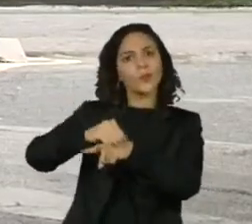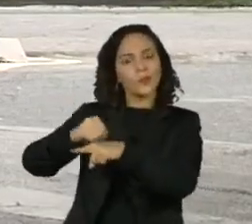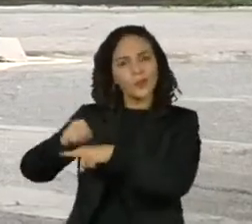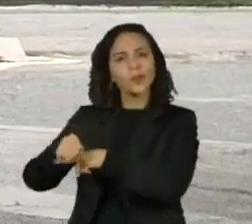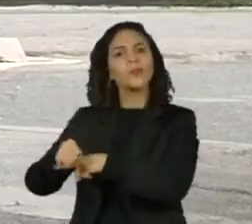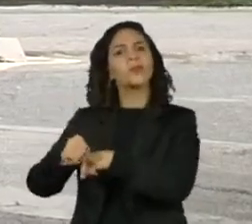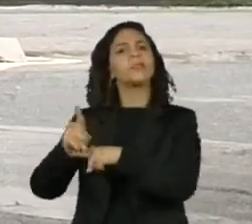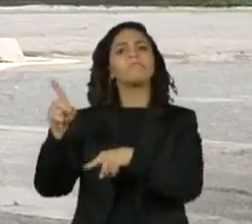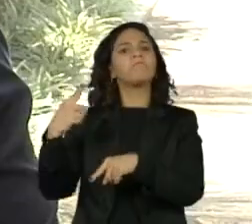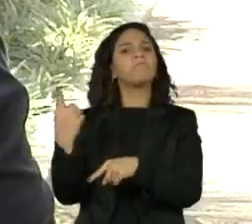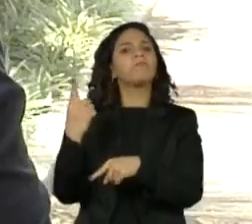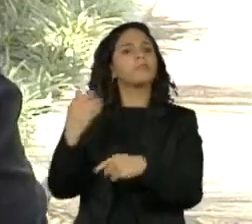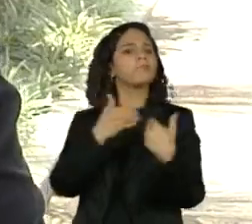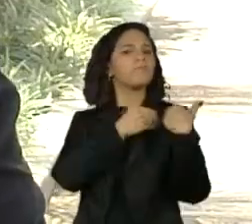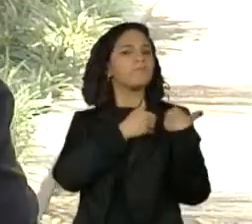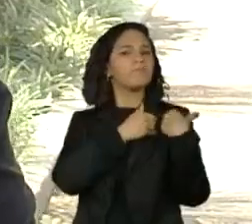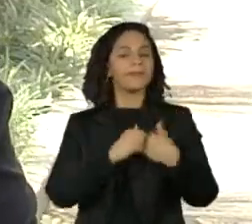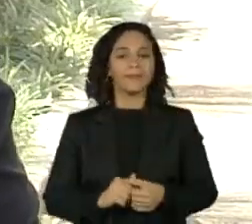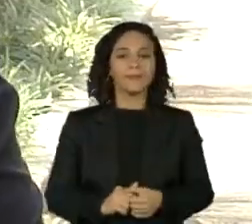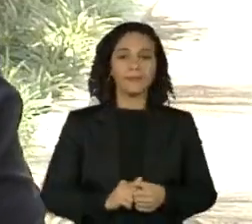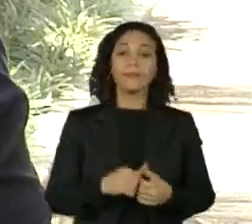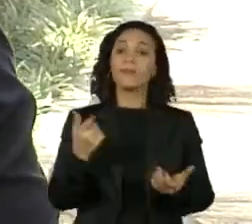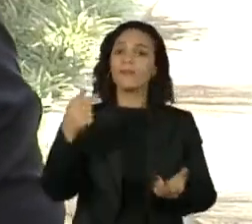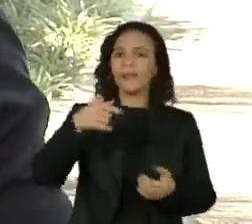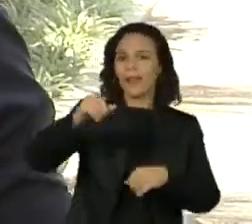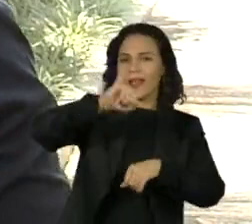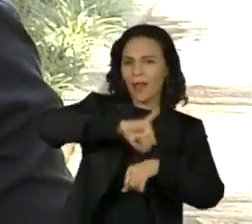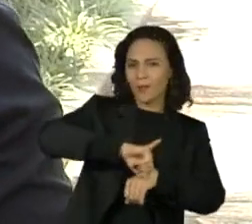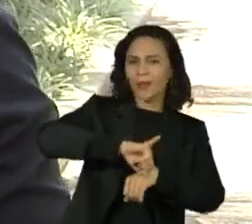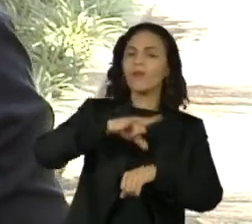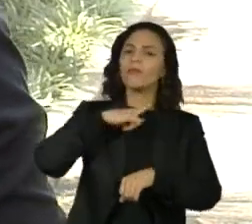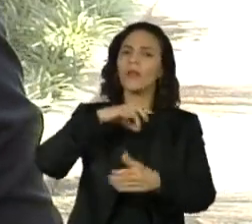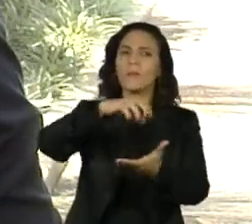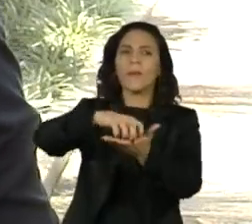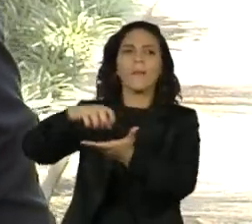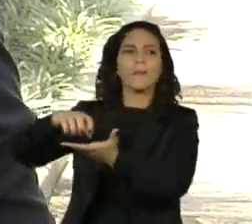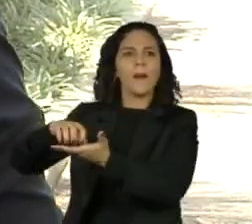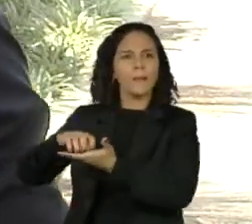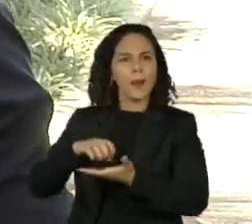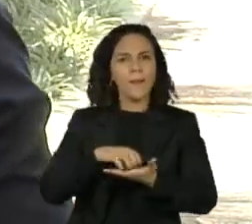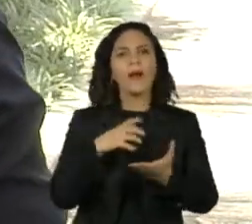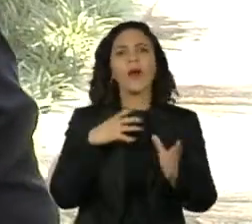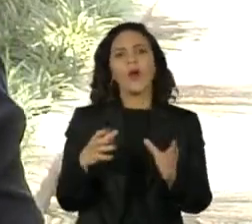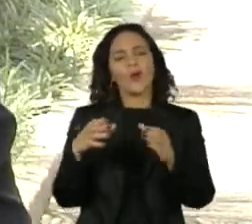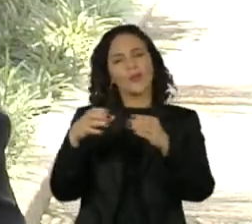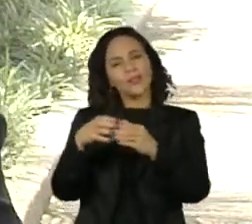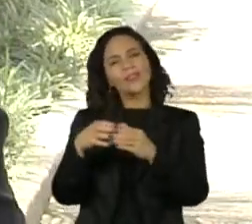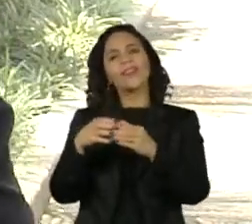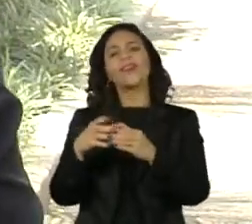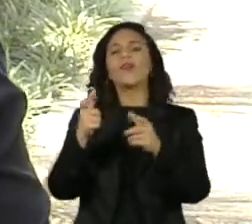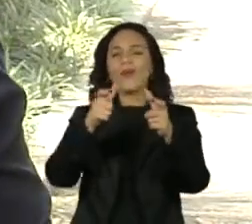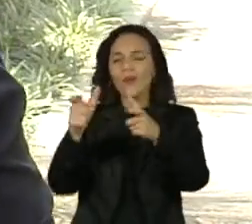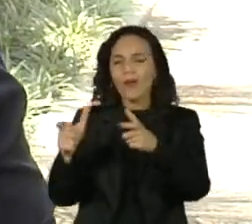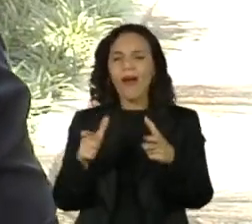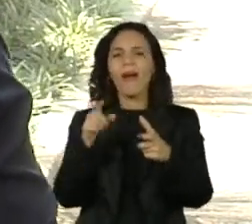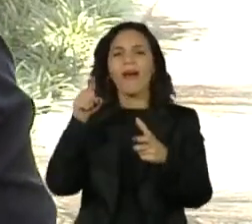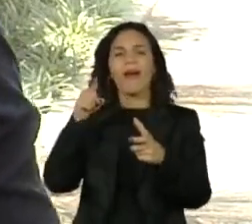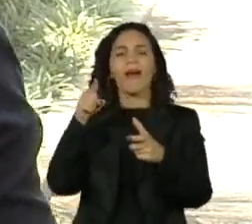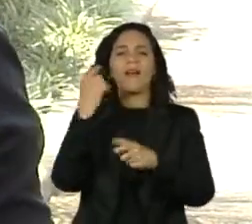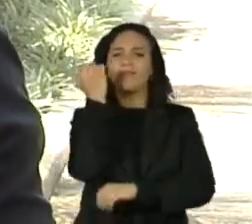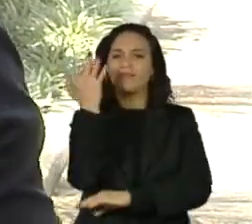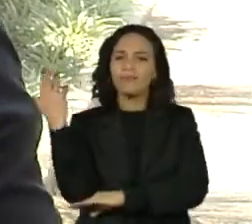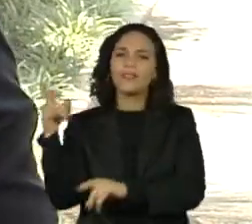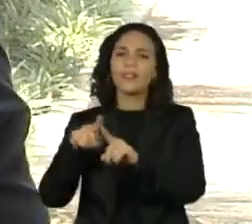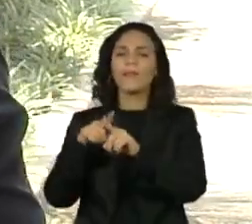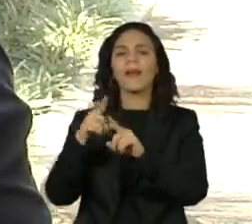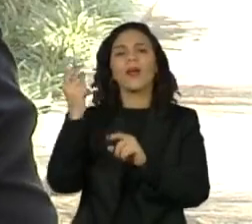fazem a manutenção do espaço. Todas as regiões da capital possuem os Cades, Conselhos Regionais de Meio Ambiente, Desenvolvimento Sustentável e Cultura de Paz.